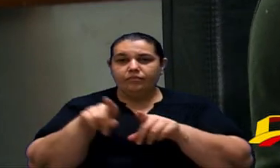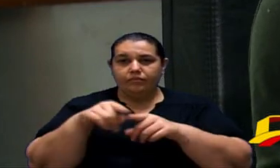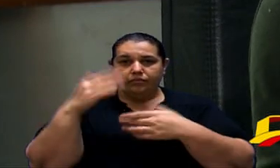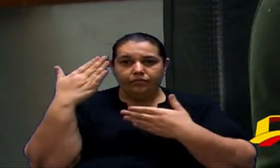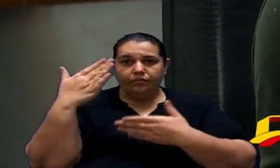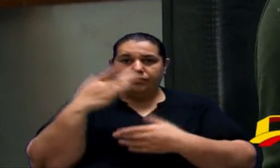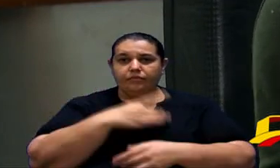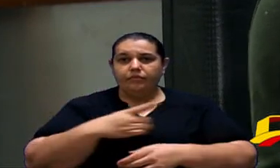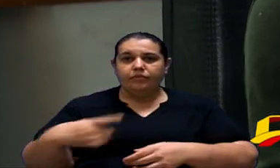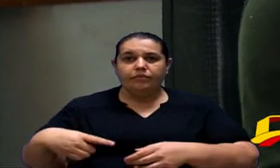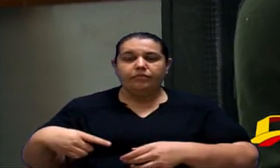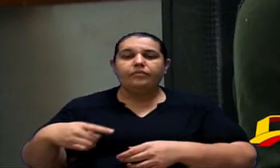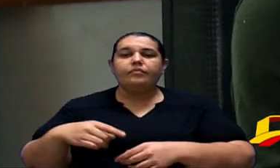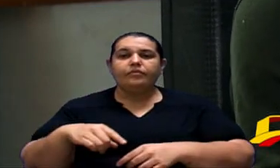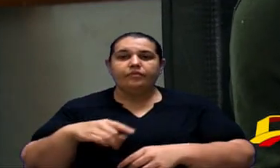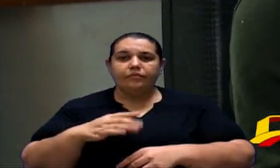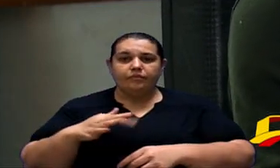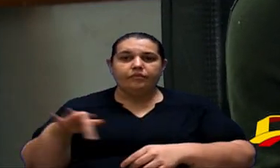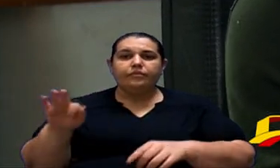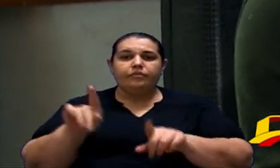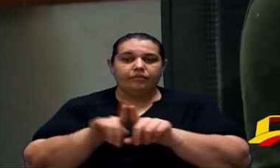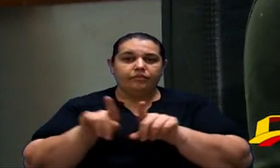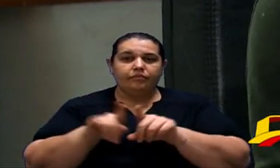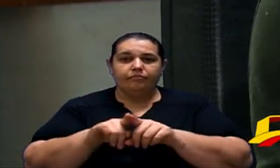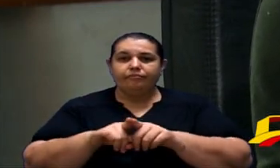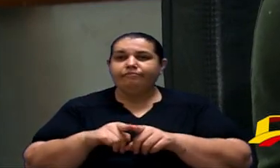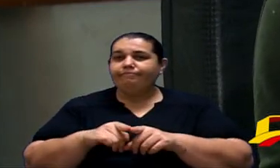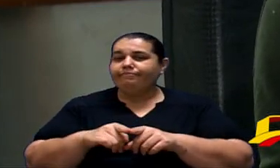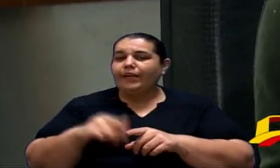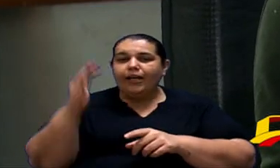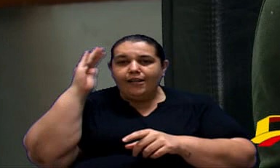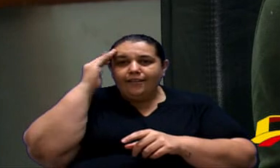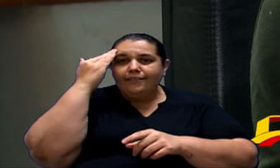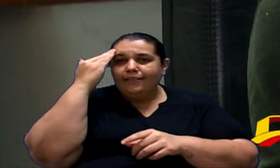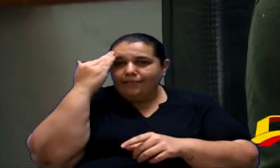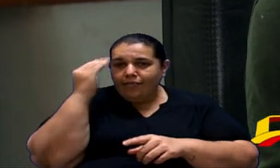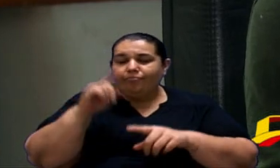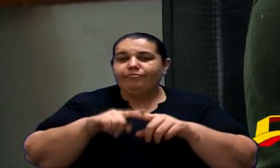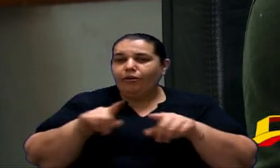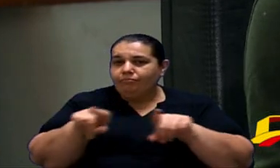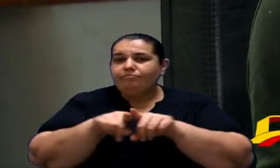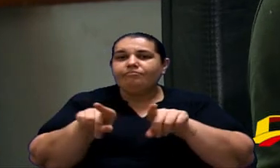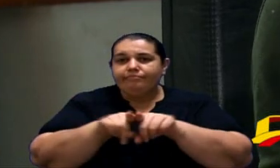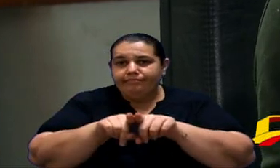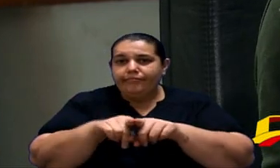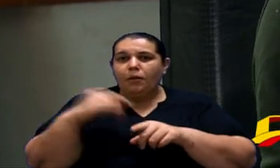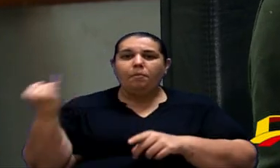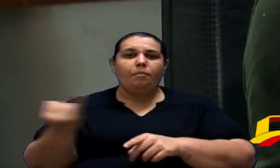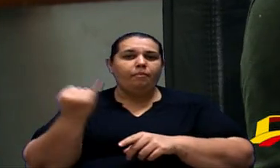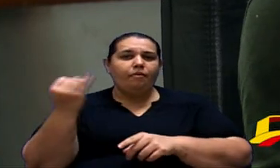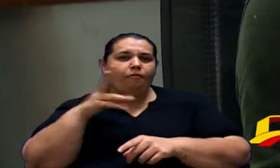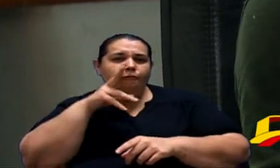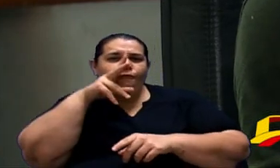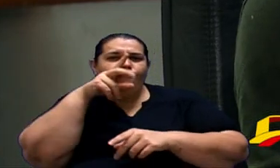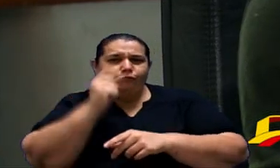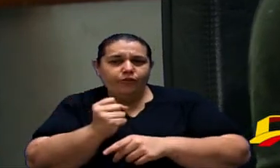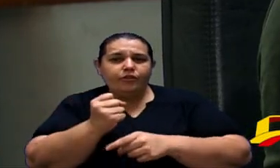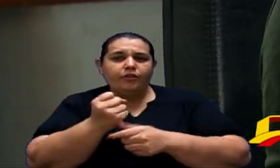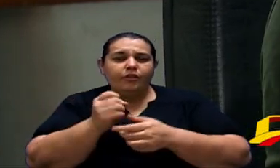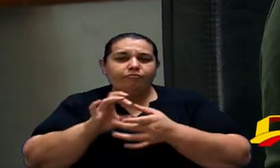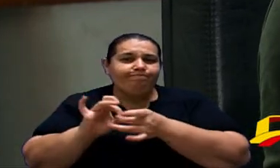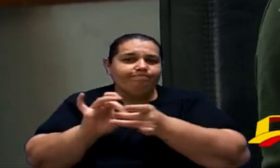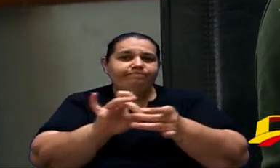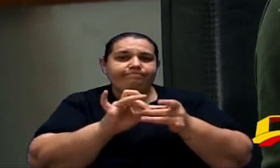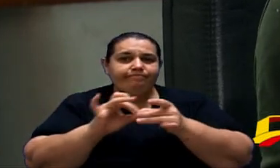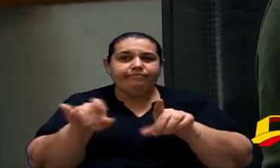ao deputado por ter abraçado a nossa causa. É muito importante ter essa força. Gostaria de